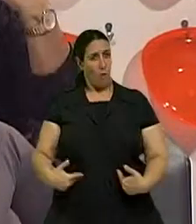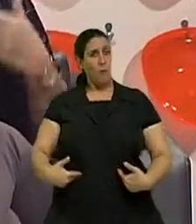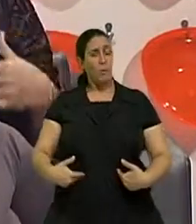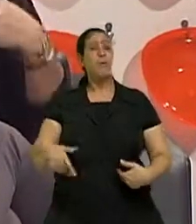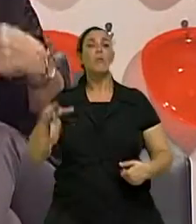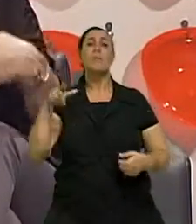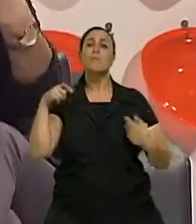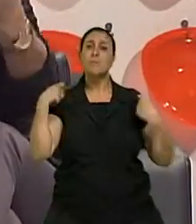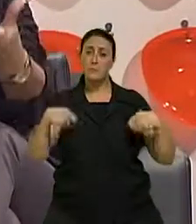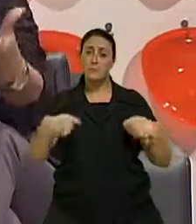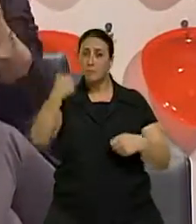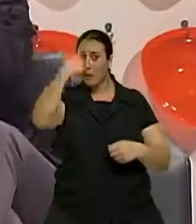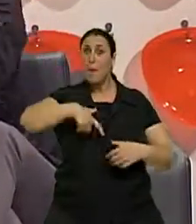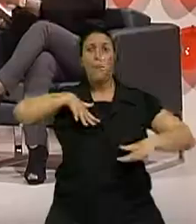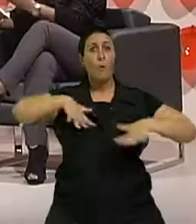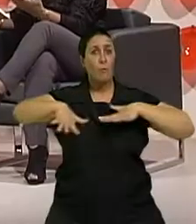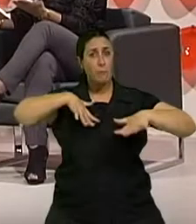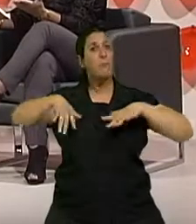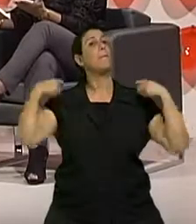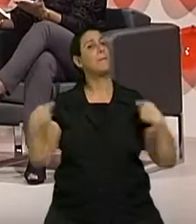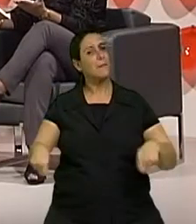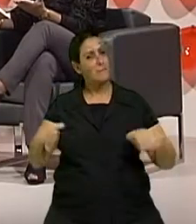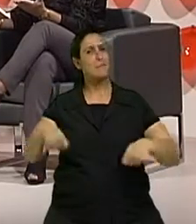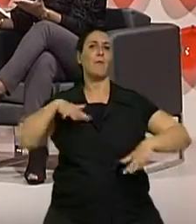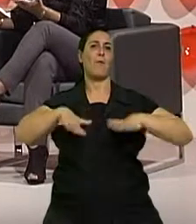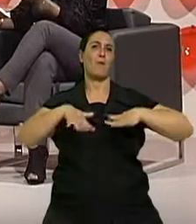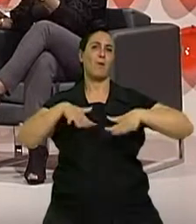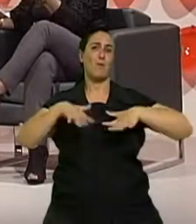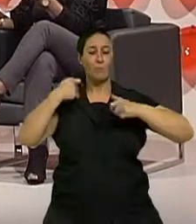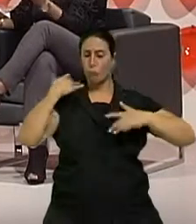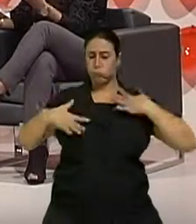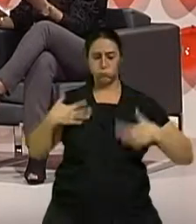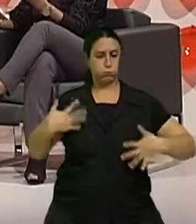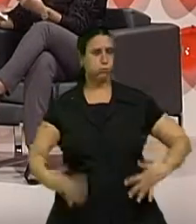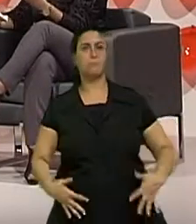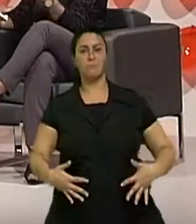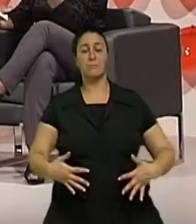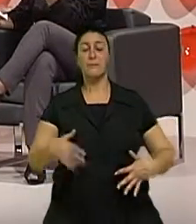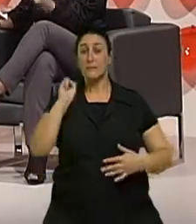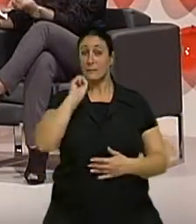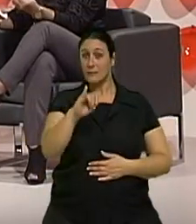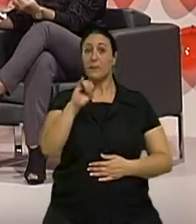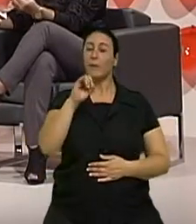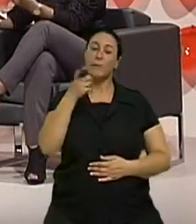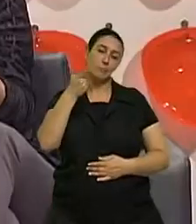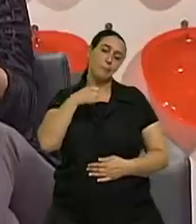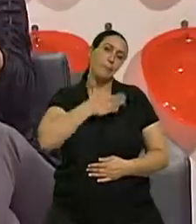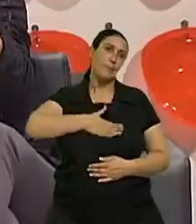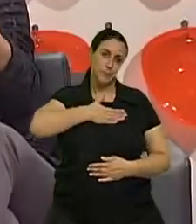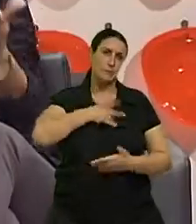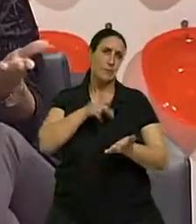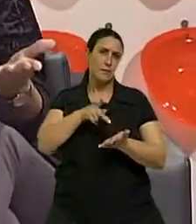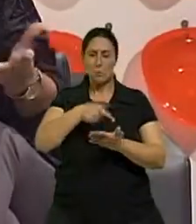que foi feito pra estar em movimento, está em movimento. É. E quando a senhora fala assim, tem que ser prazerosa. Eu não